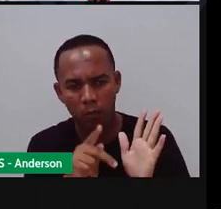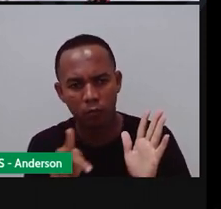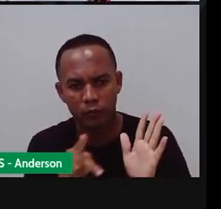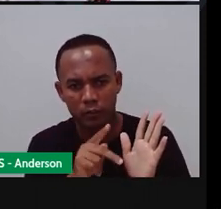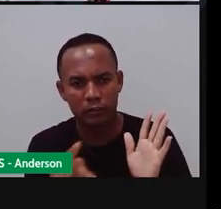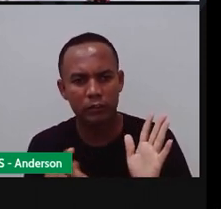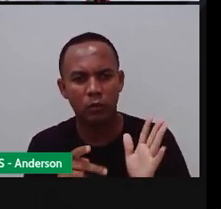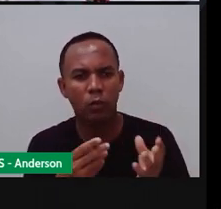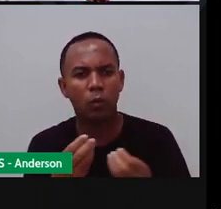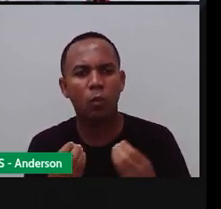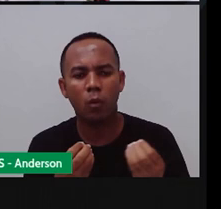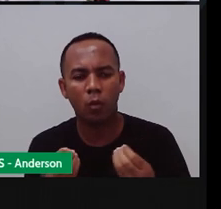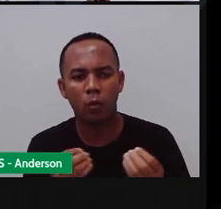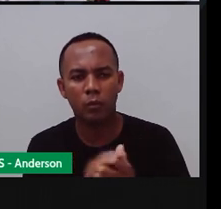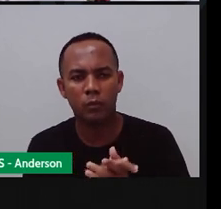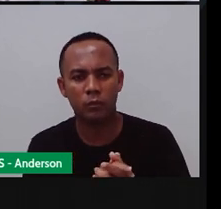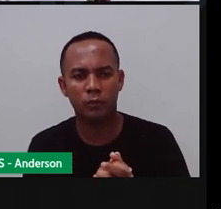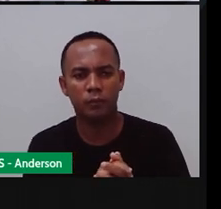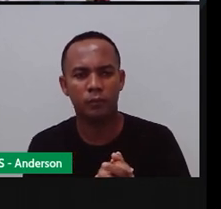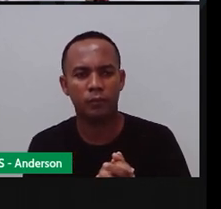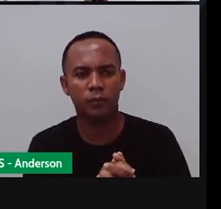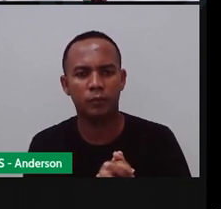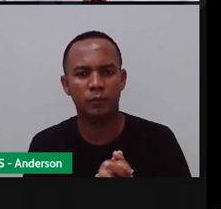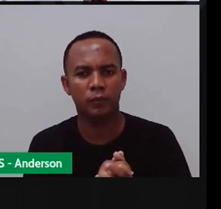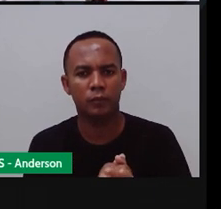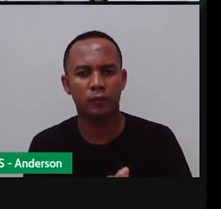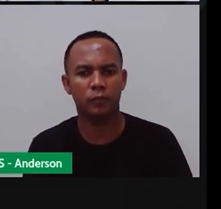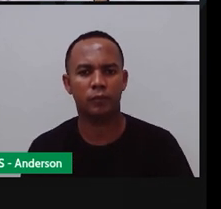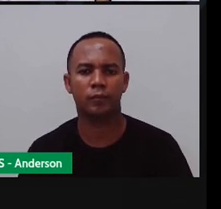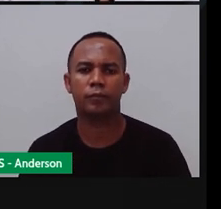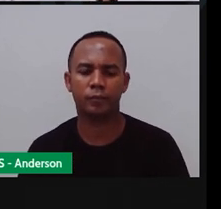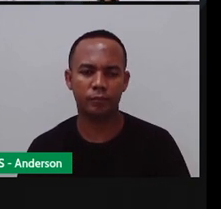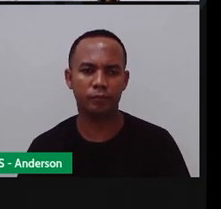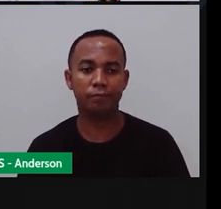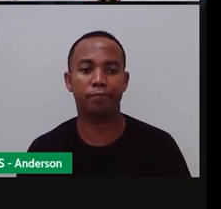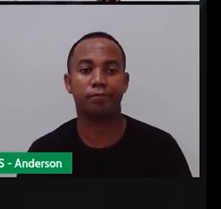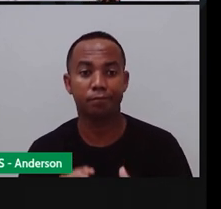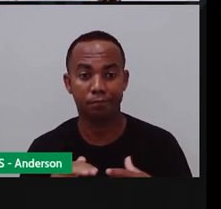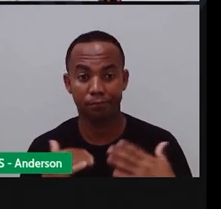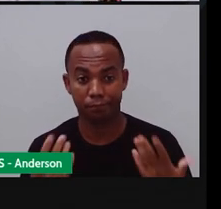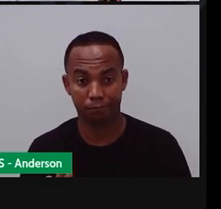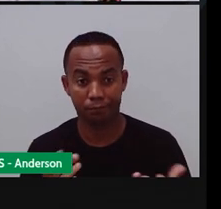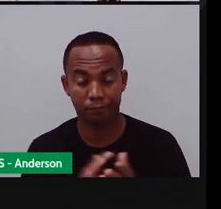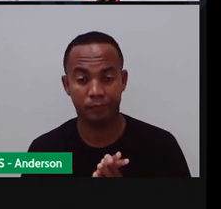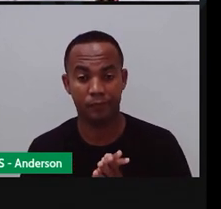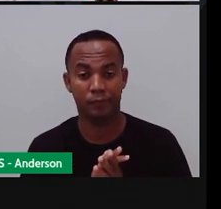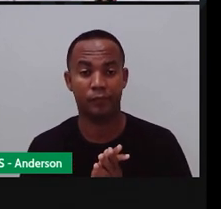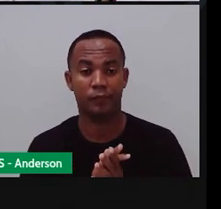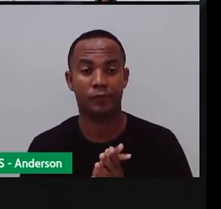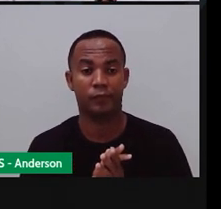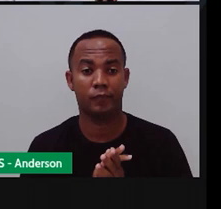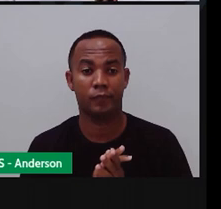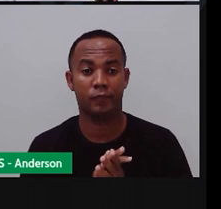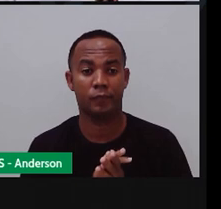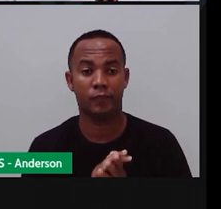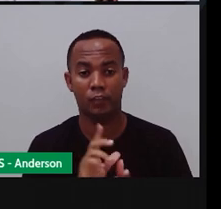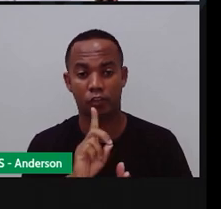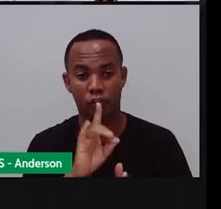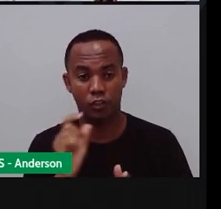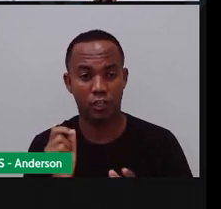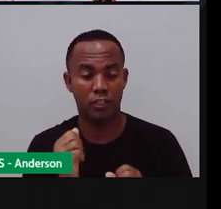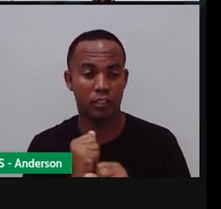mesmo não estando né na nossa sala de aula física bom as estações do ano estão